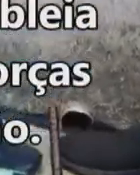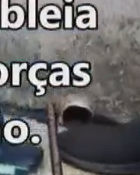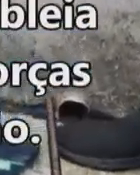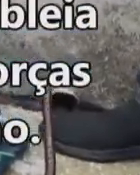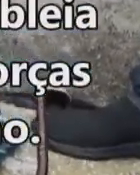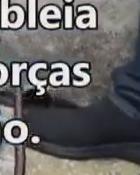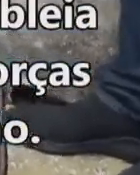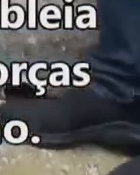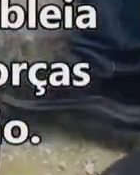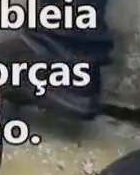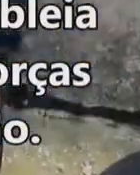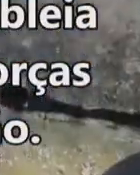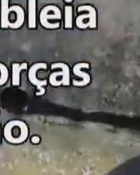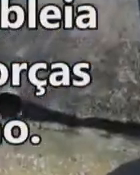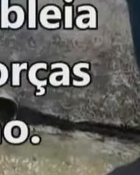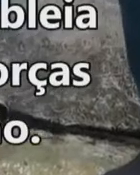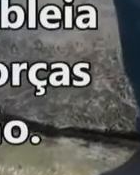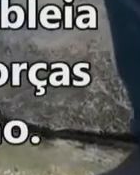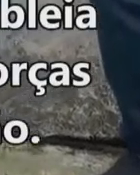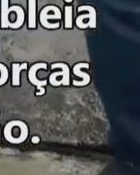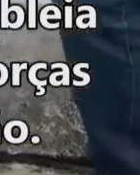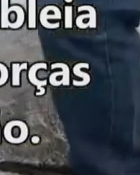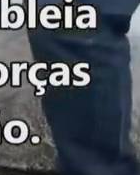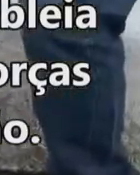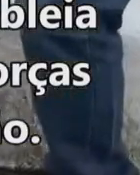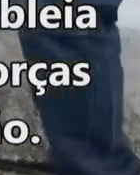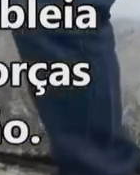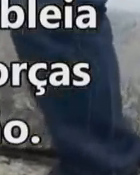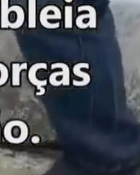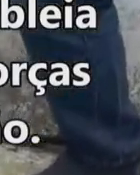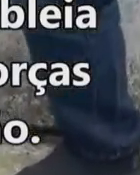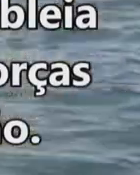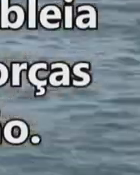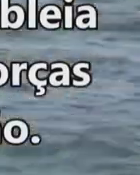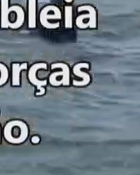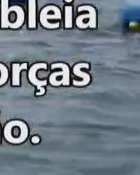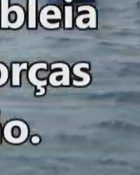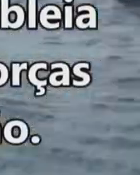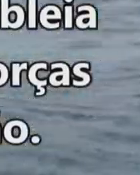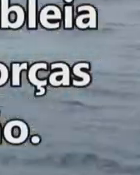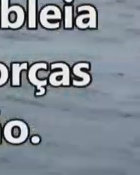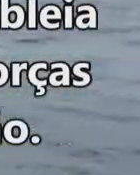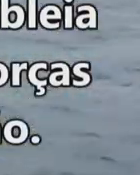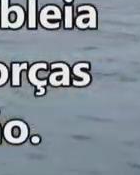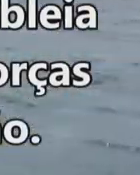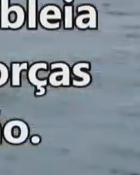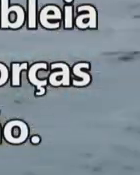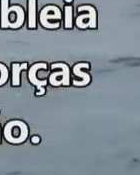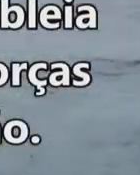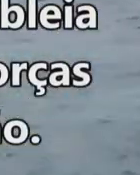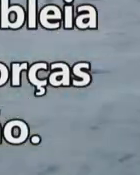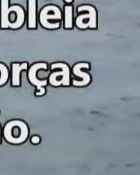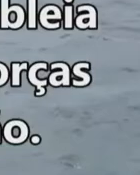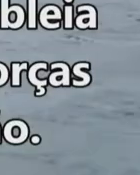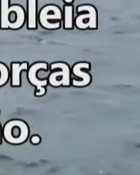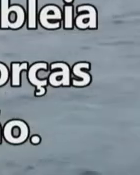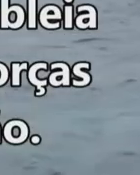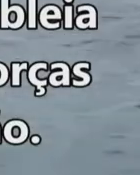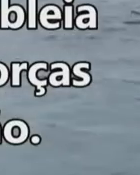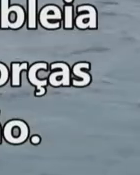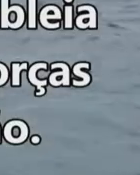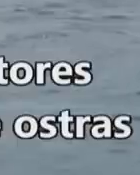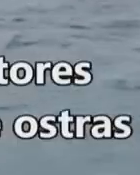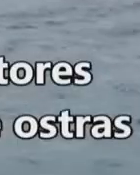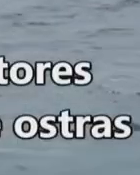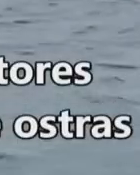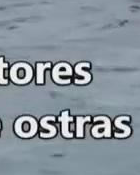político da Assembleia Legislativa que promoveu o engajamento de forças políticas do nosso Estado em prol da liberação.